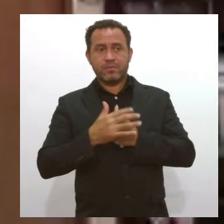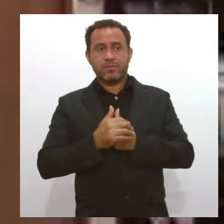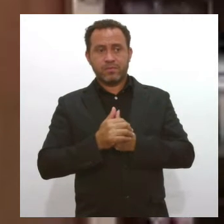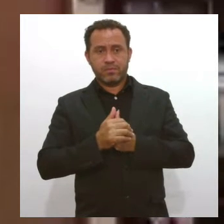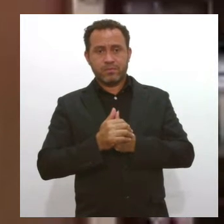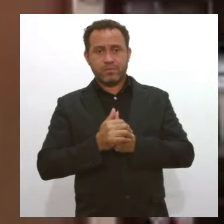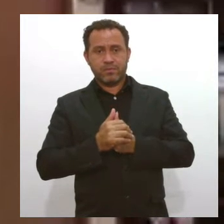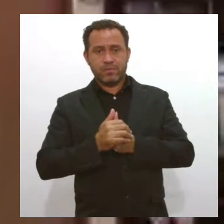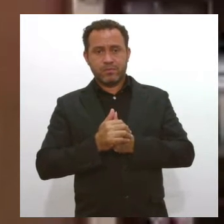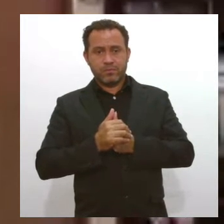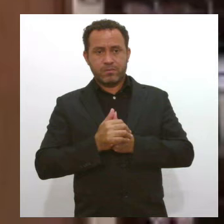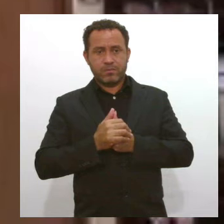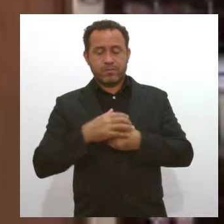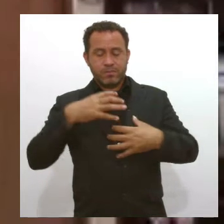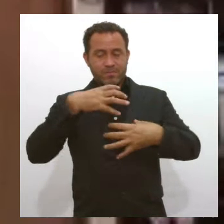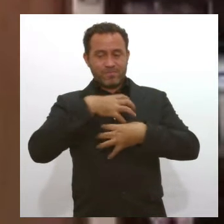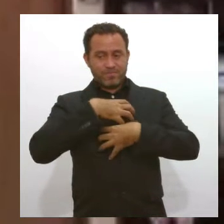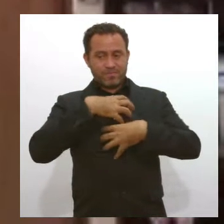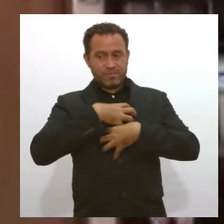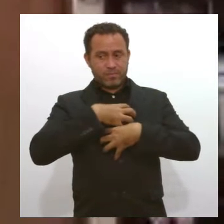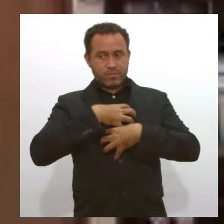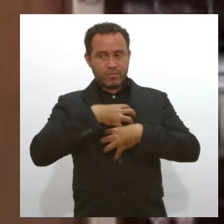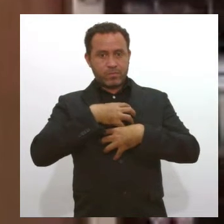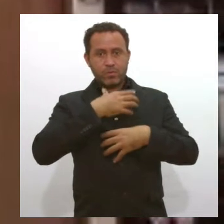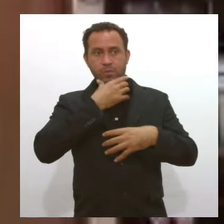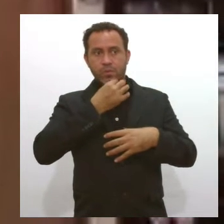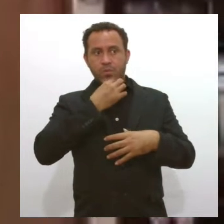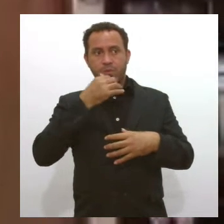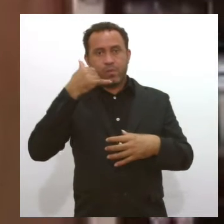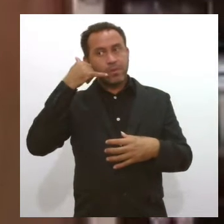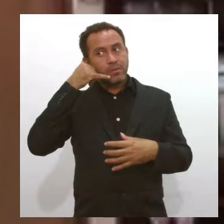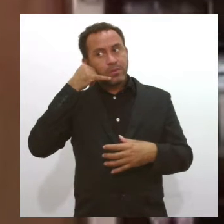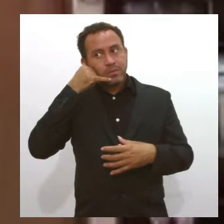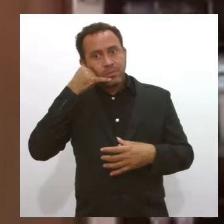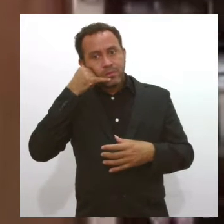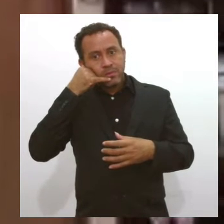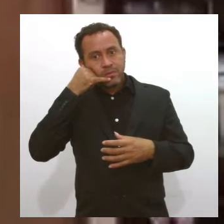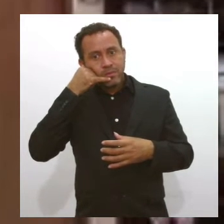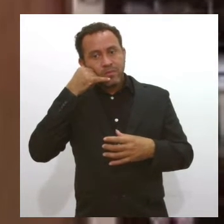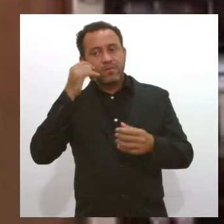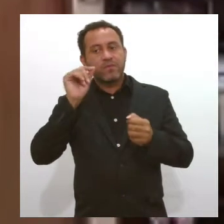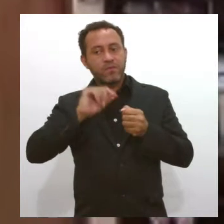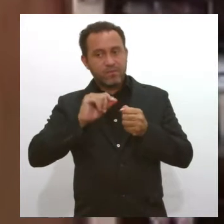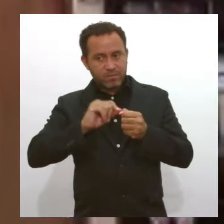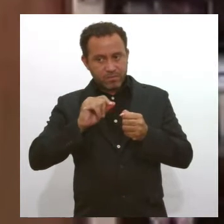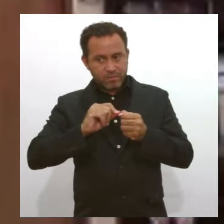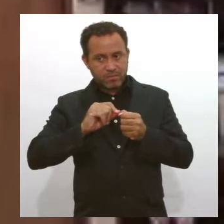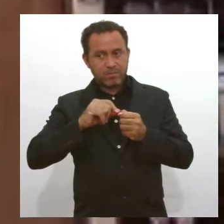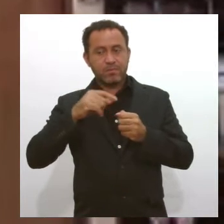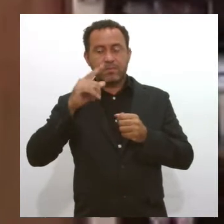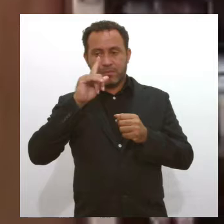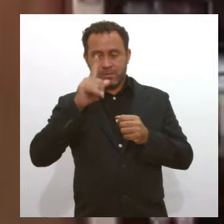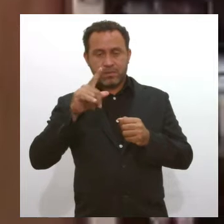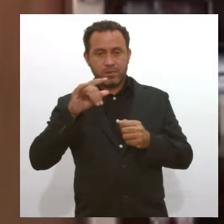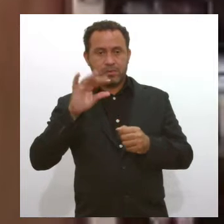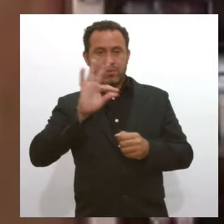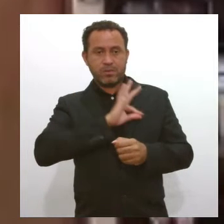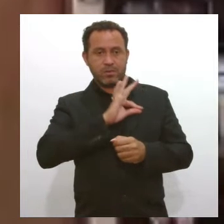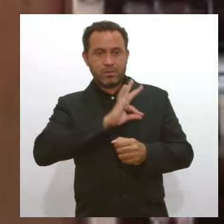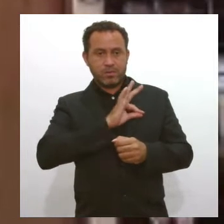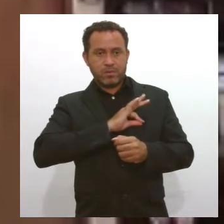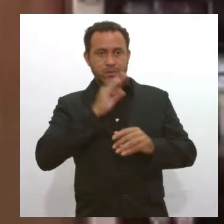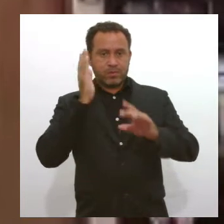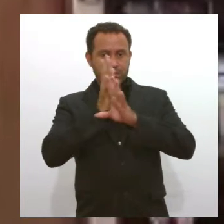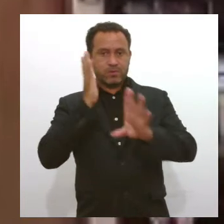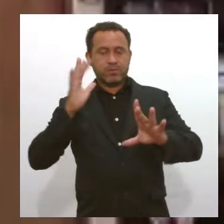E, com toda a sensibilidade, o policial que atendeu, fez o atendimento e caminhou a polícia até o local e se descobriu